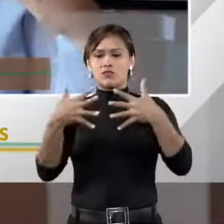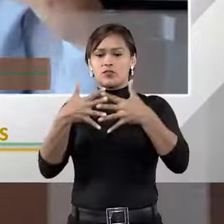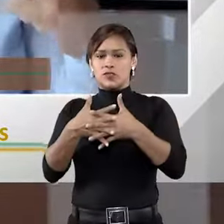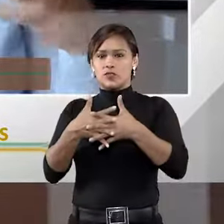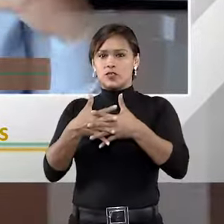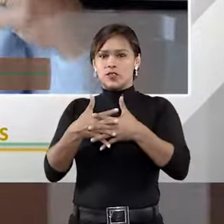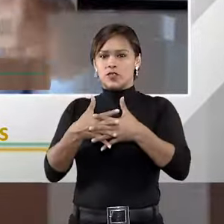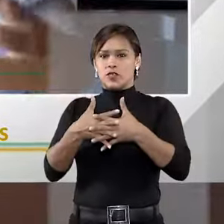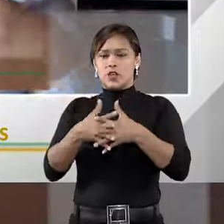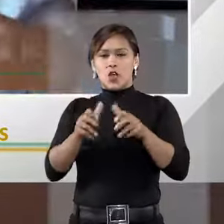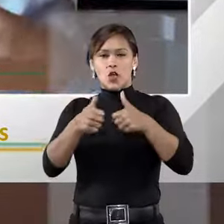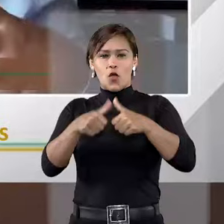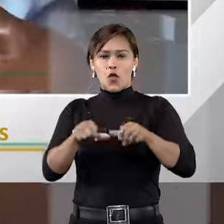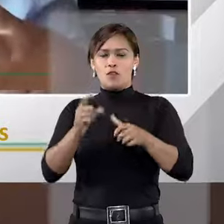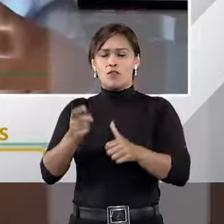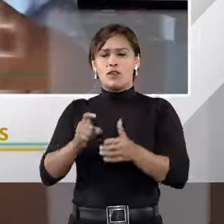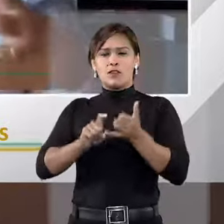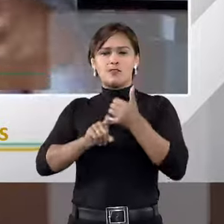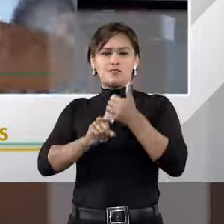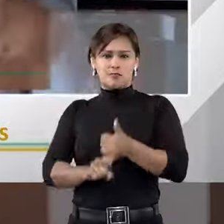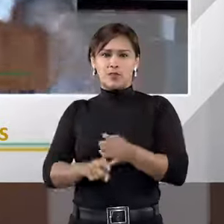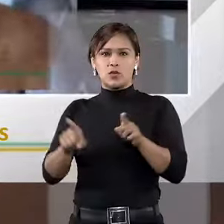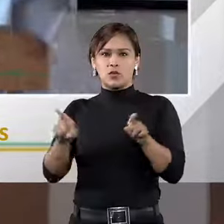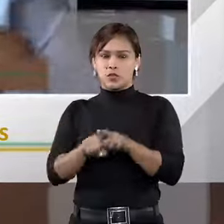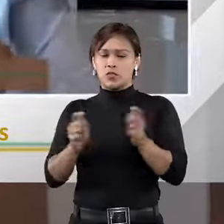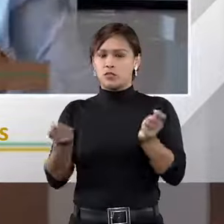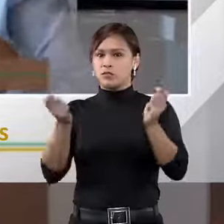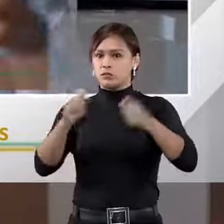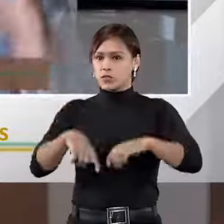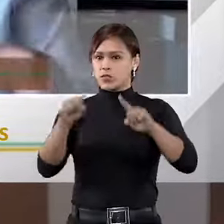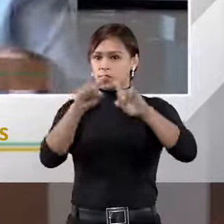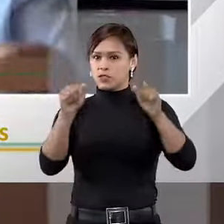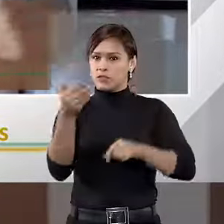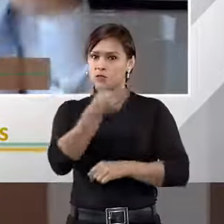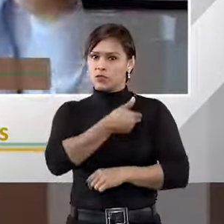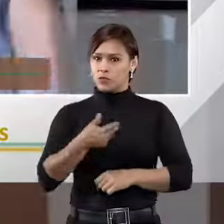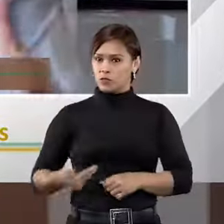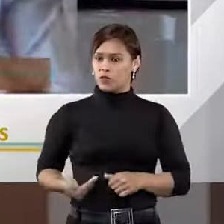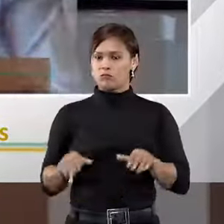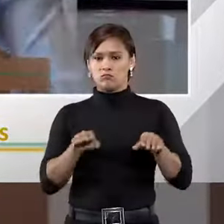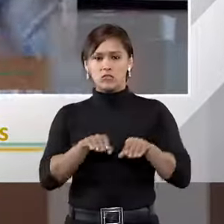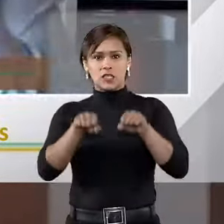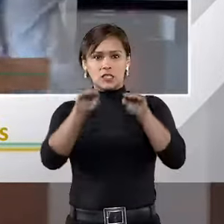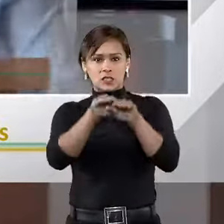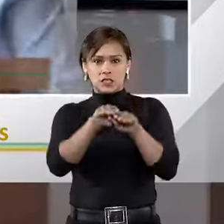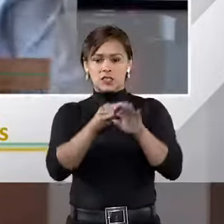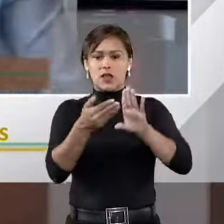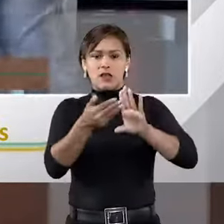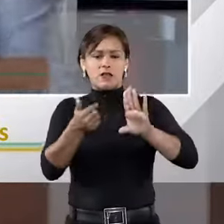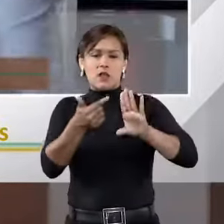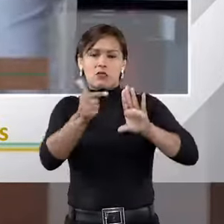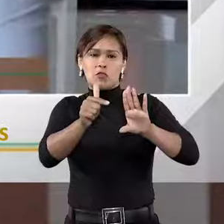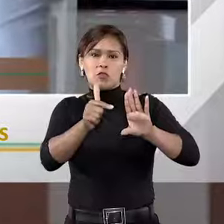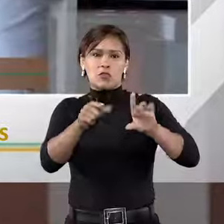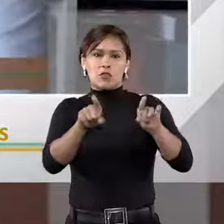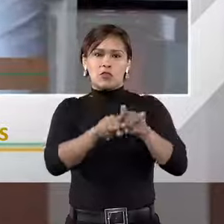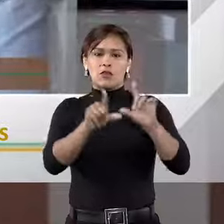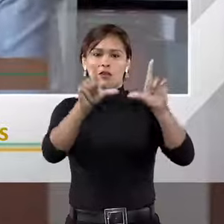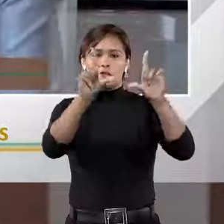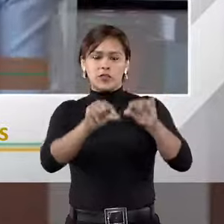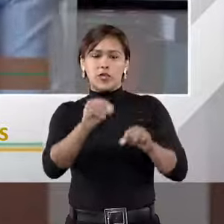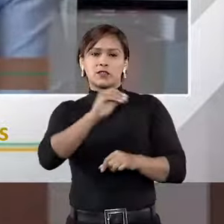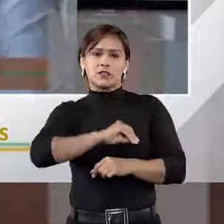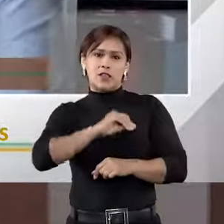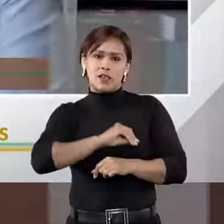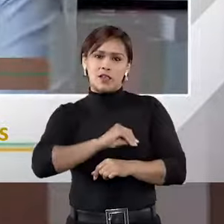ou fica muito ancorada na sua condição de servidor público, estável e removível, com irredutividade de